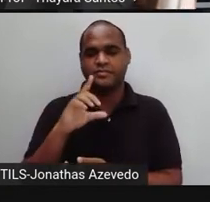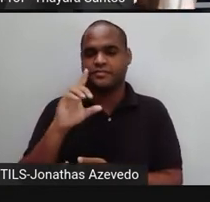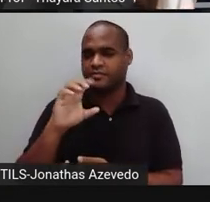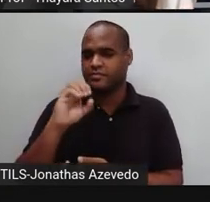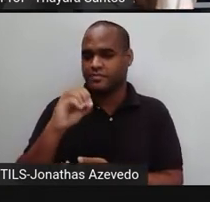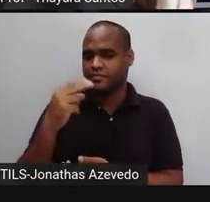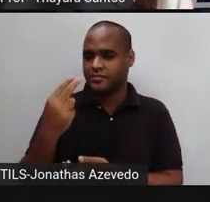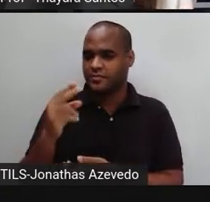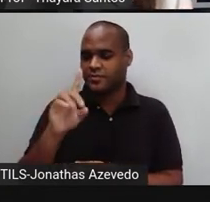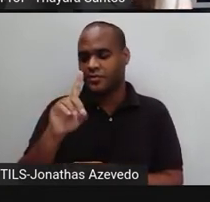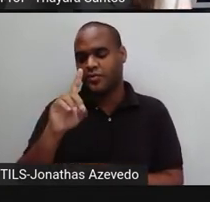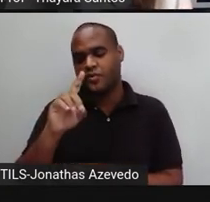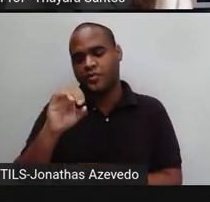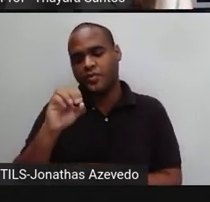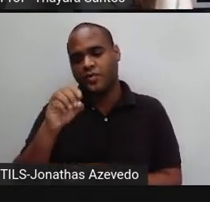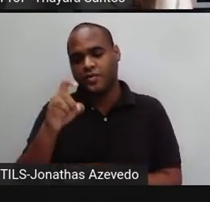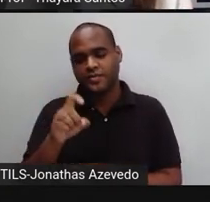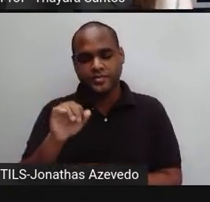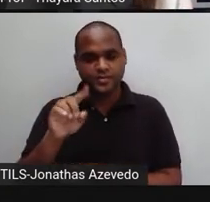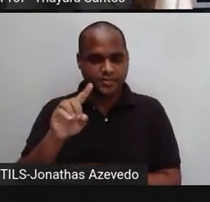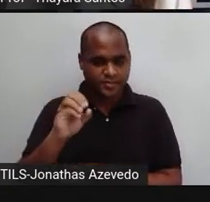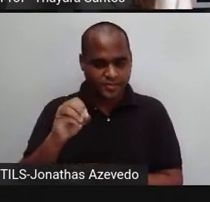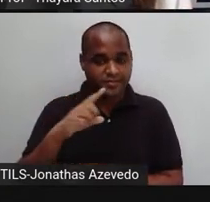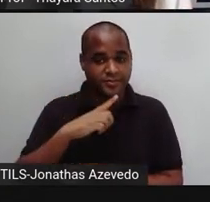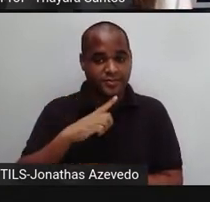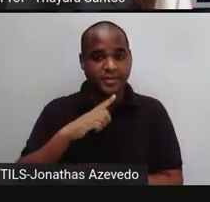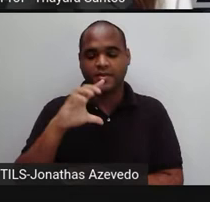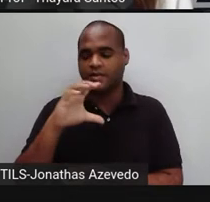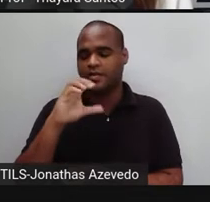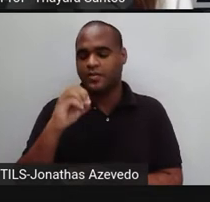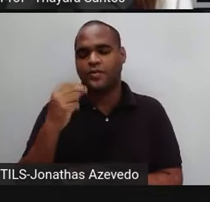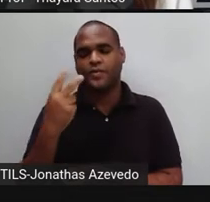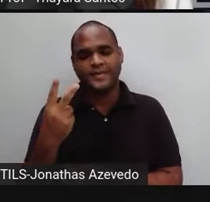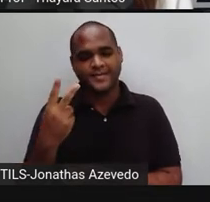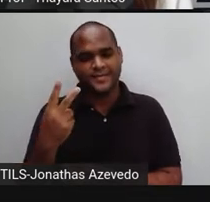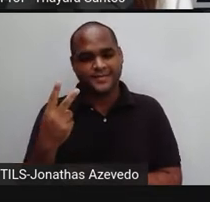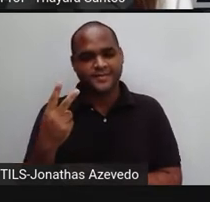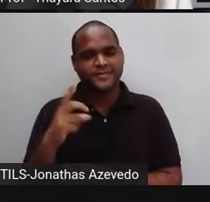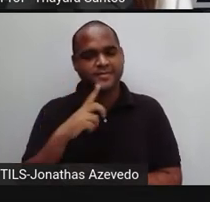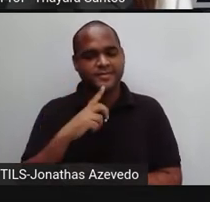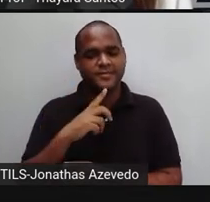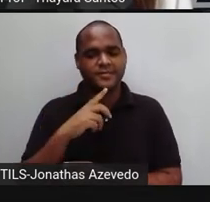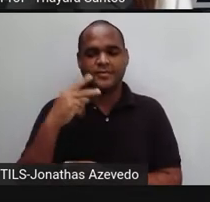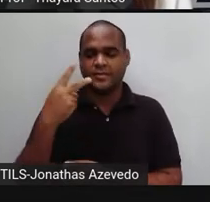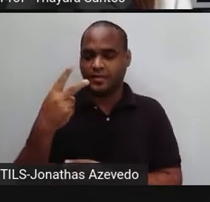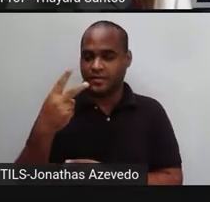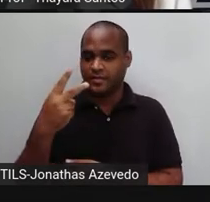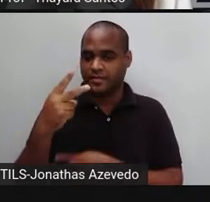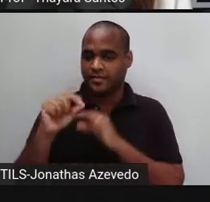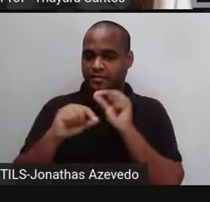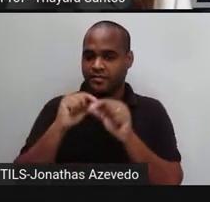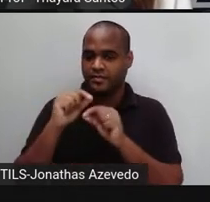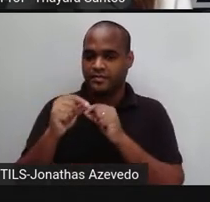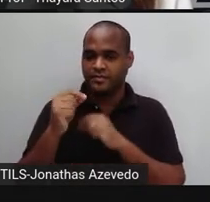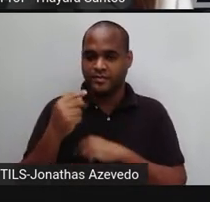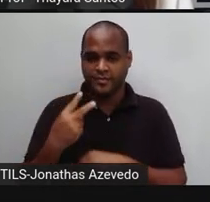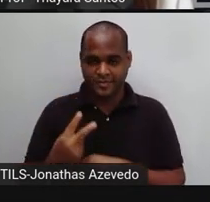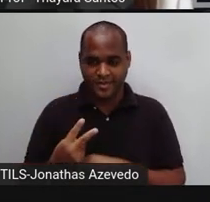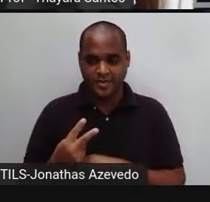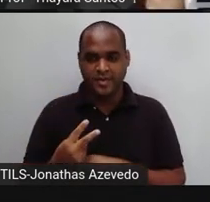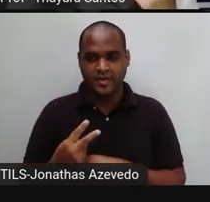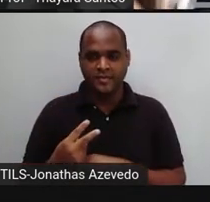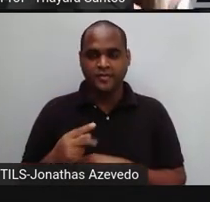de carbono. Por quê? Porque ele é o CO2. Tem um doizinho aqui em cima, mas na verdade esse dois era para estar aqui embaixo.